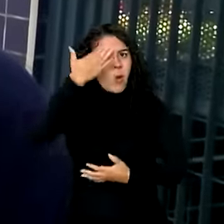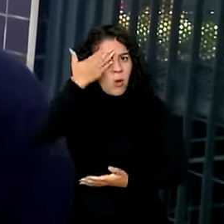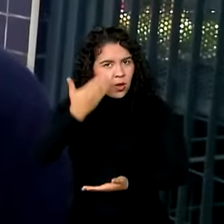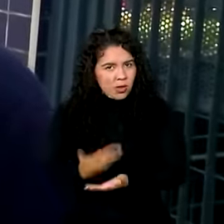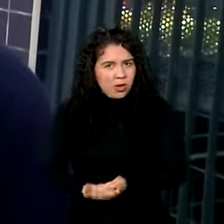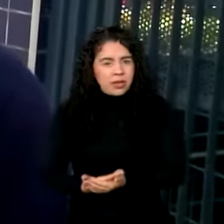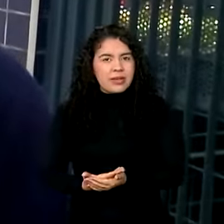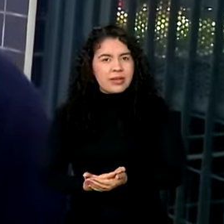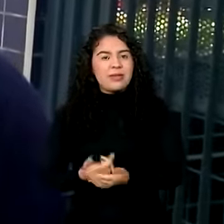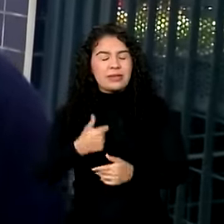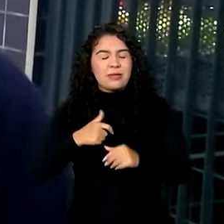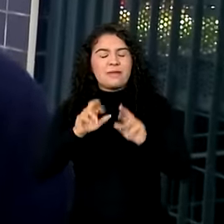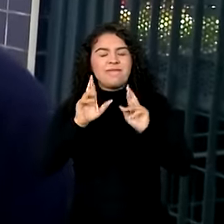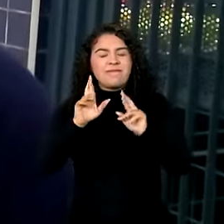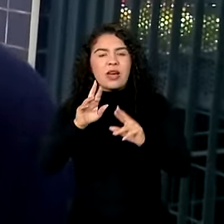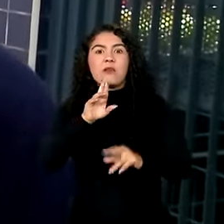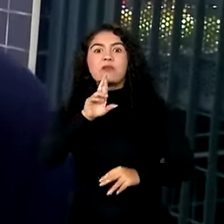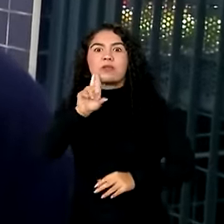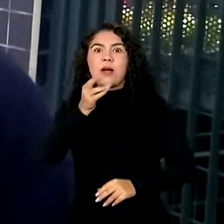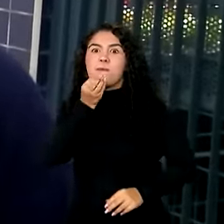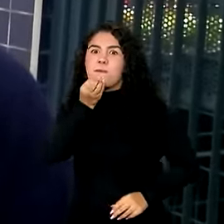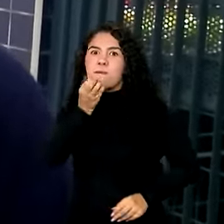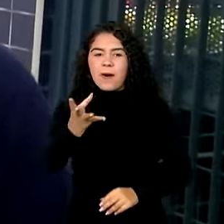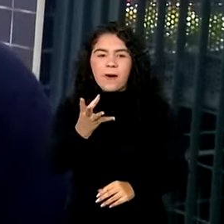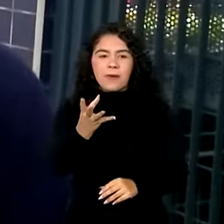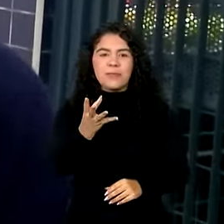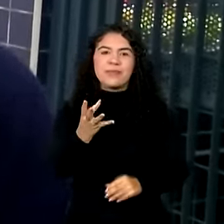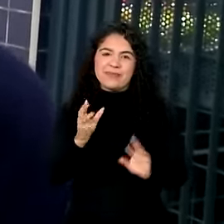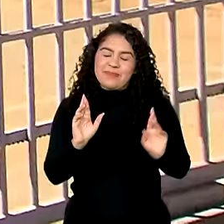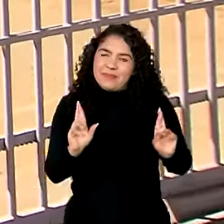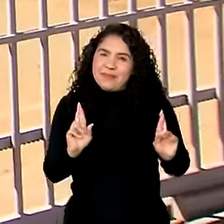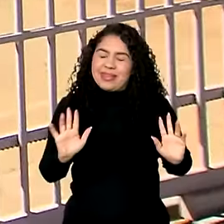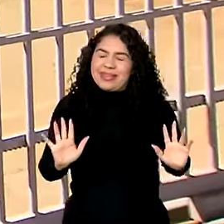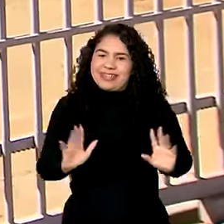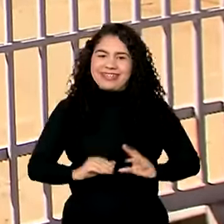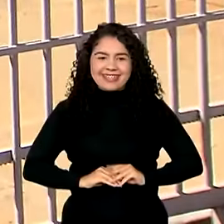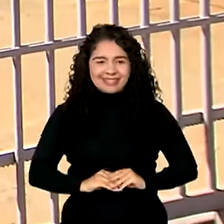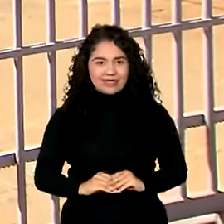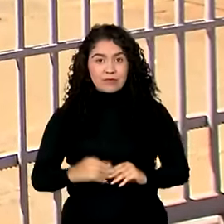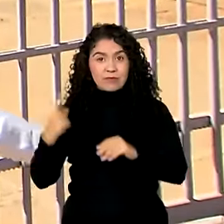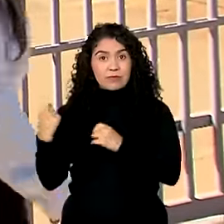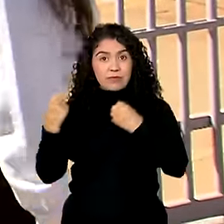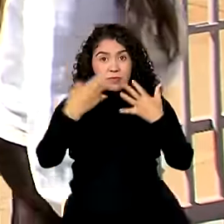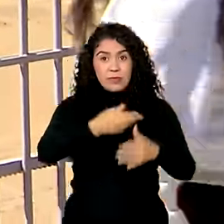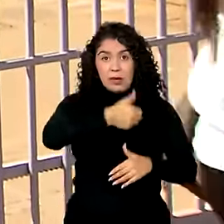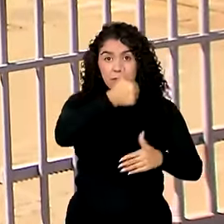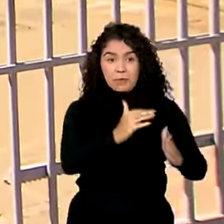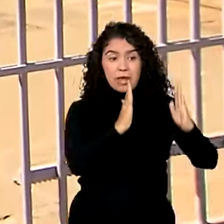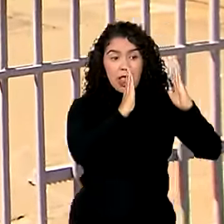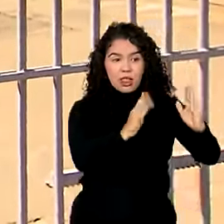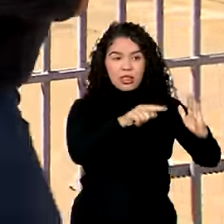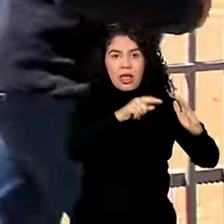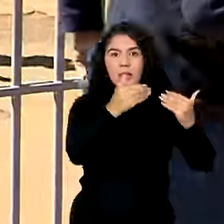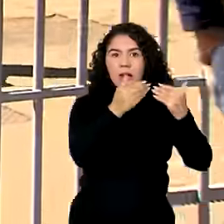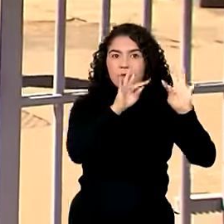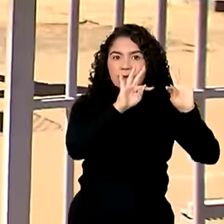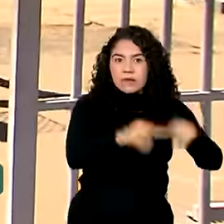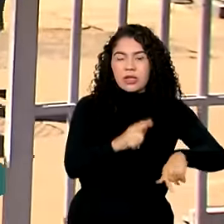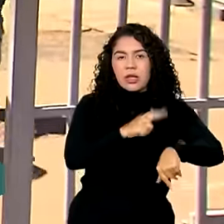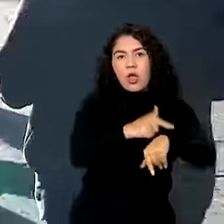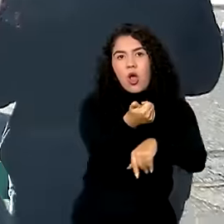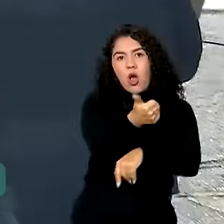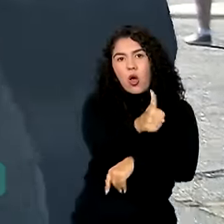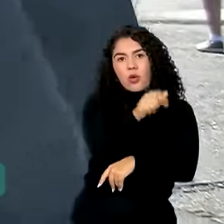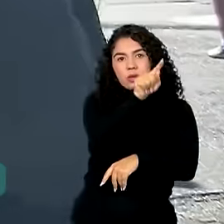estou esperando um bom resultado, pelo menos eu espero que eu fui bem. A primeira etapa terminou às 11h30 da